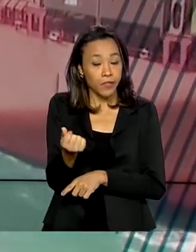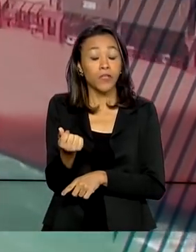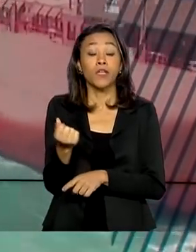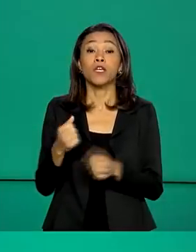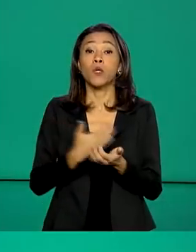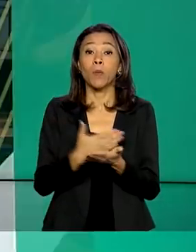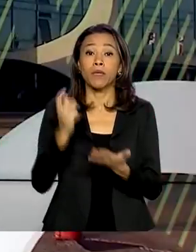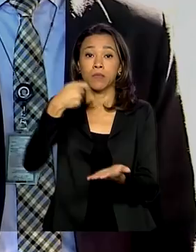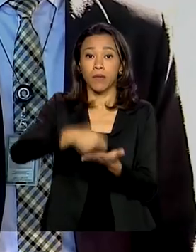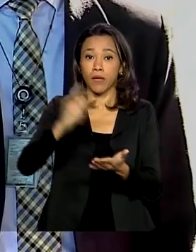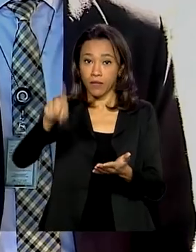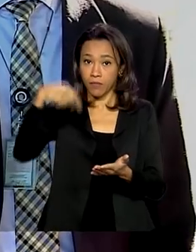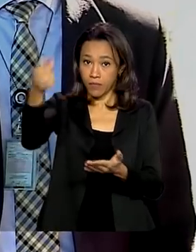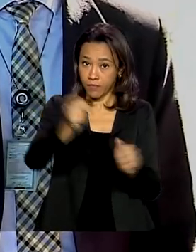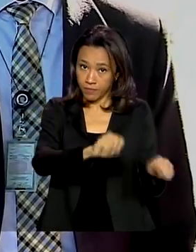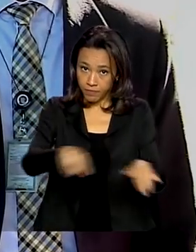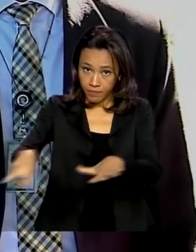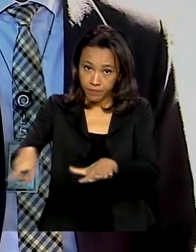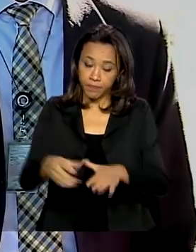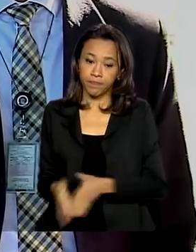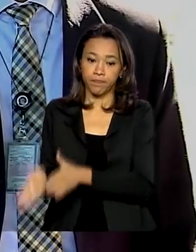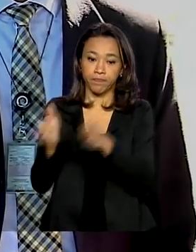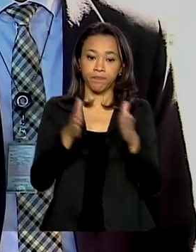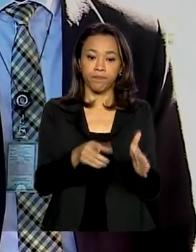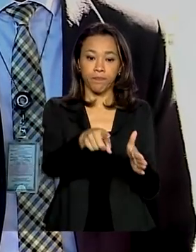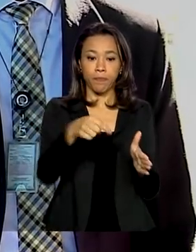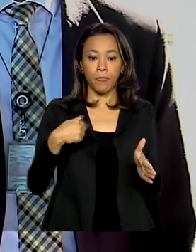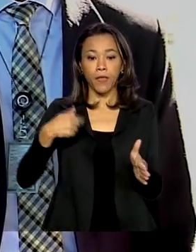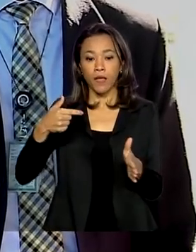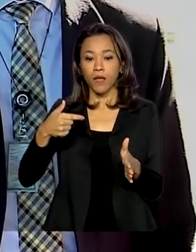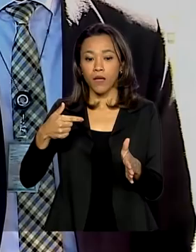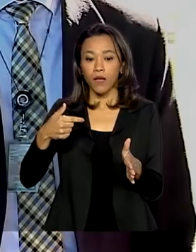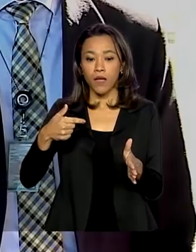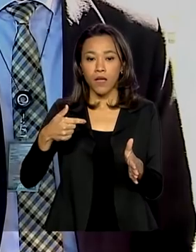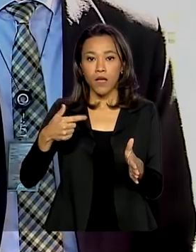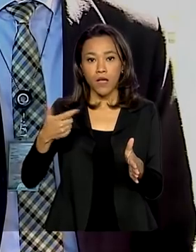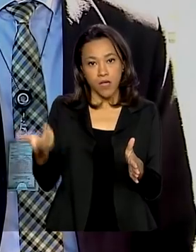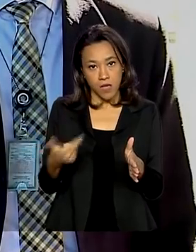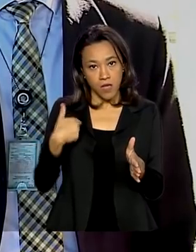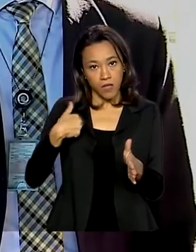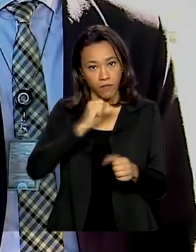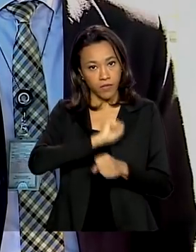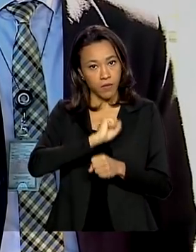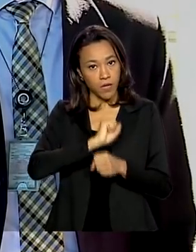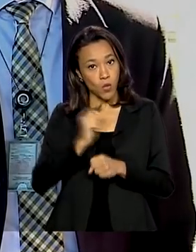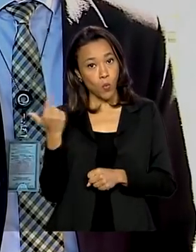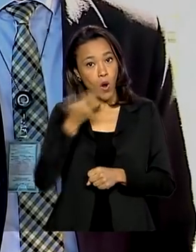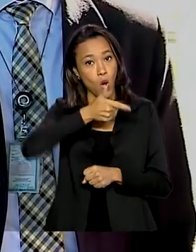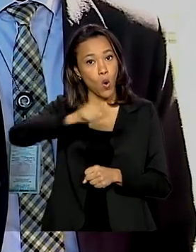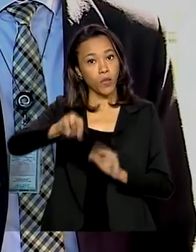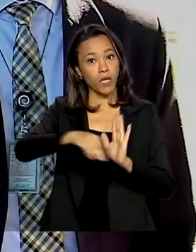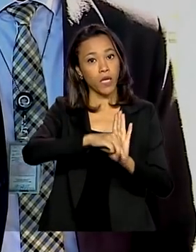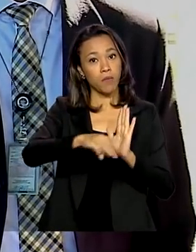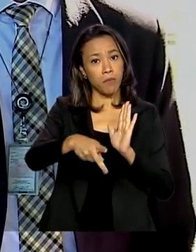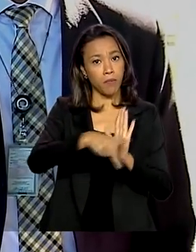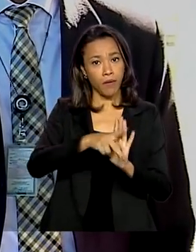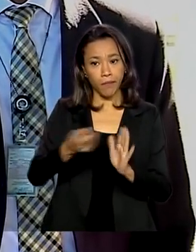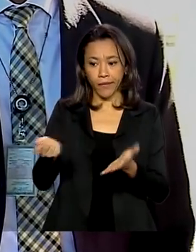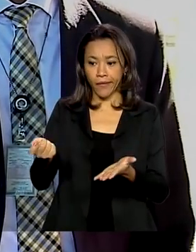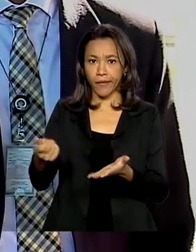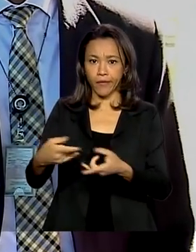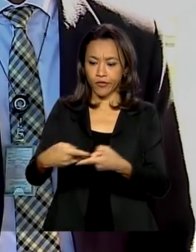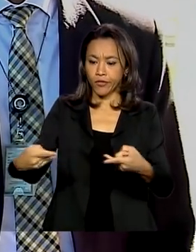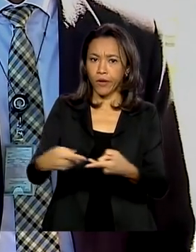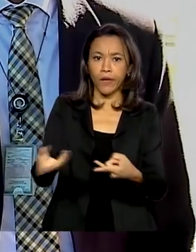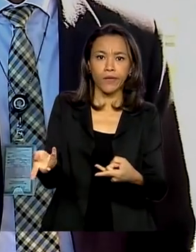semana que vem. Eu assinei ontem, estava dispensando outra medida provisória, porque não adianta dar um cheque sem fundo. Tem